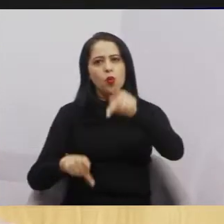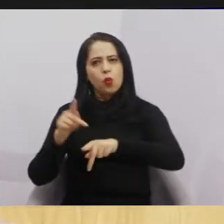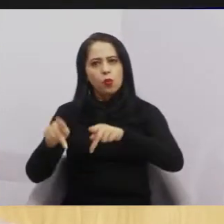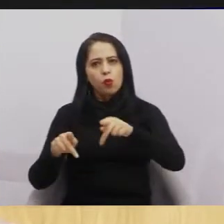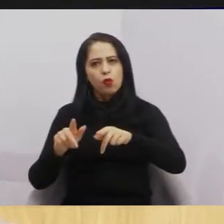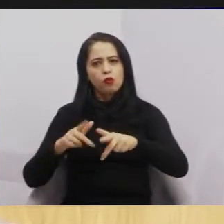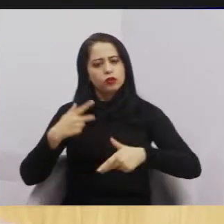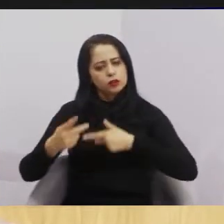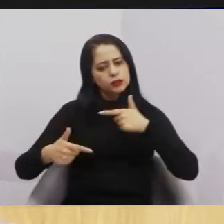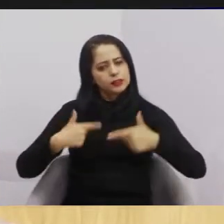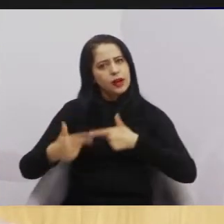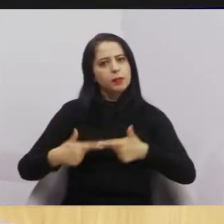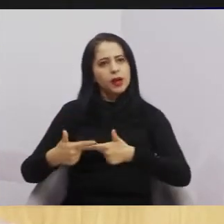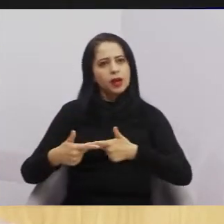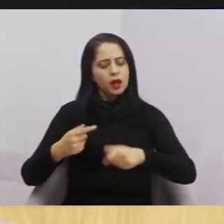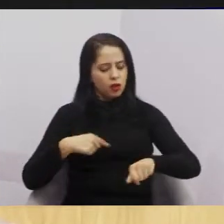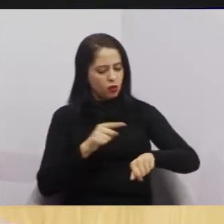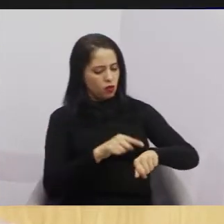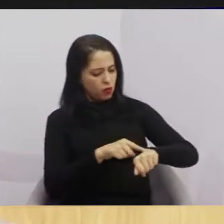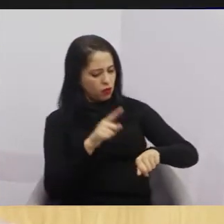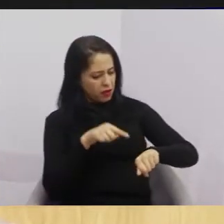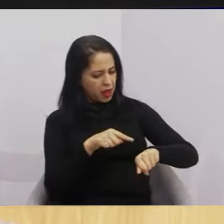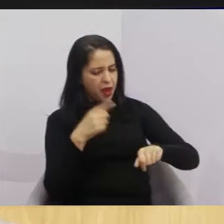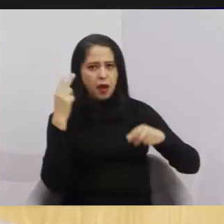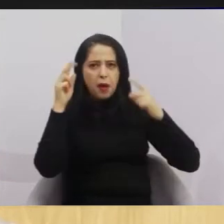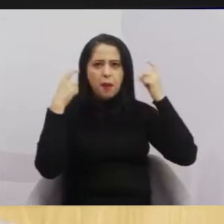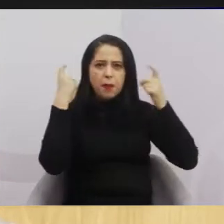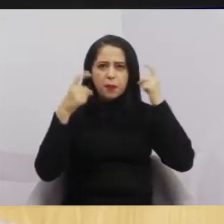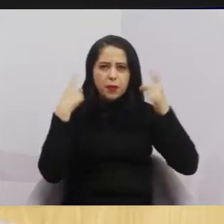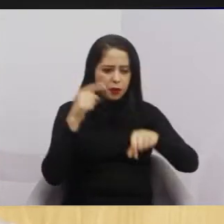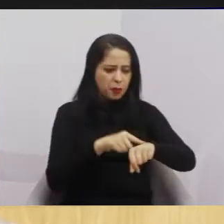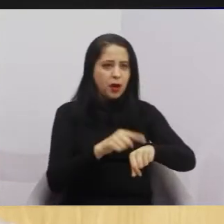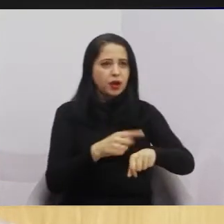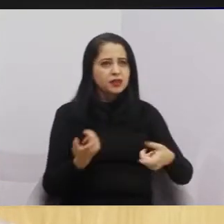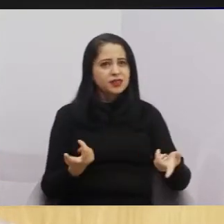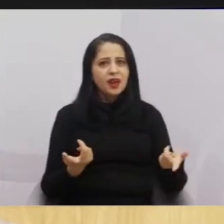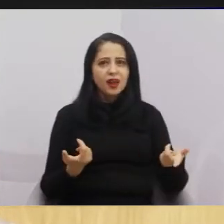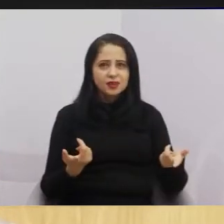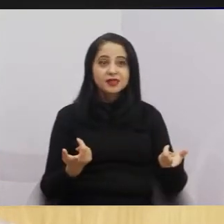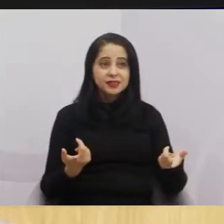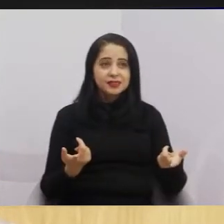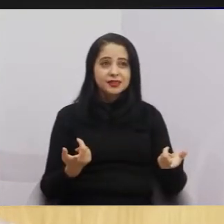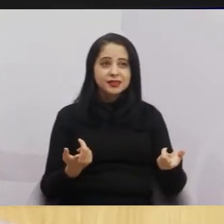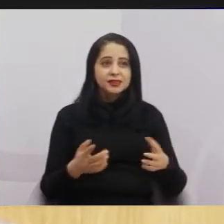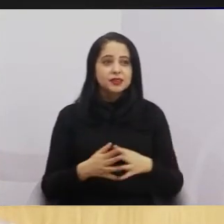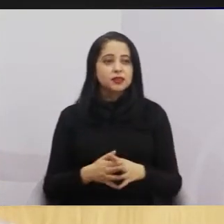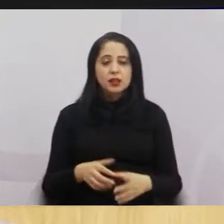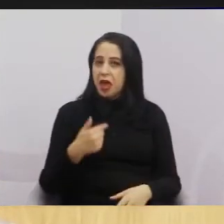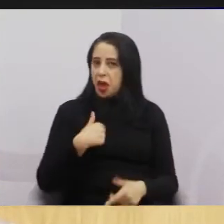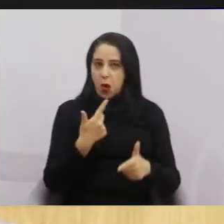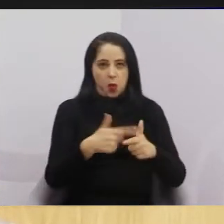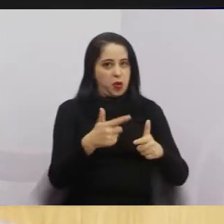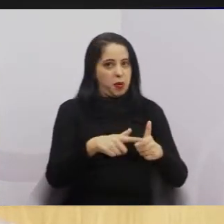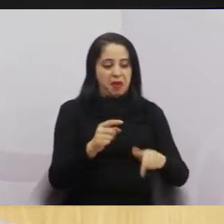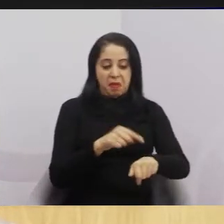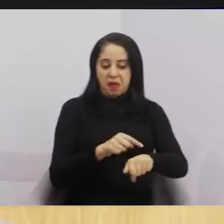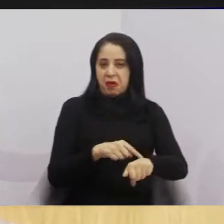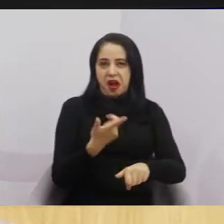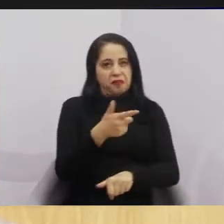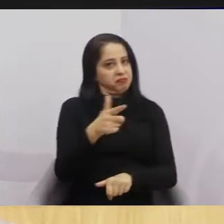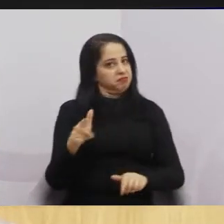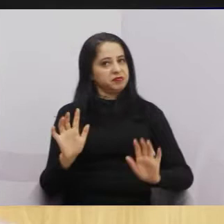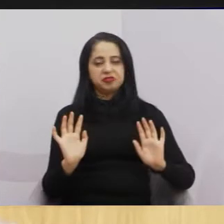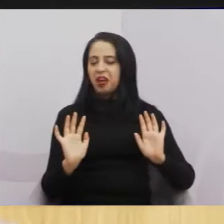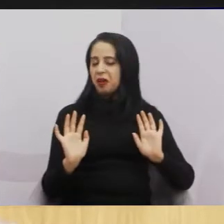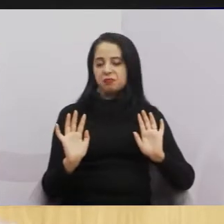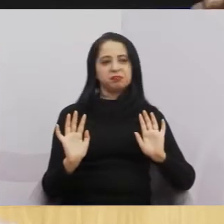o presidente, presidente, olha a hora. Meu Deus do céu, o negócio hoje vai até tal horário. Eu não tenho problema, vereadores,